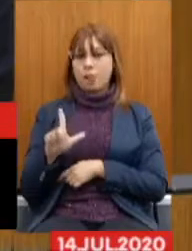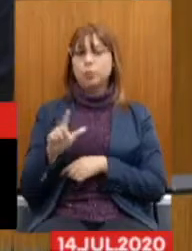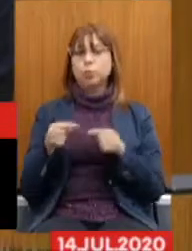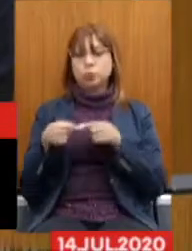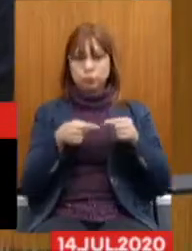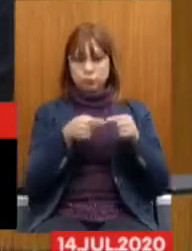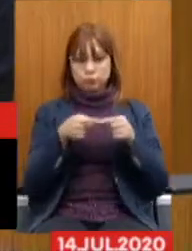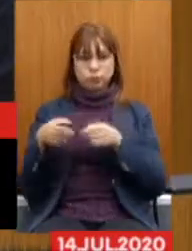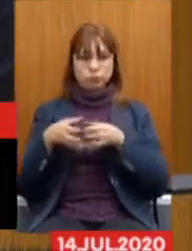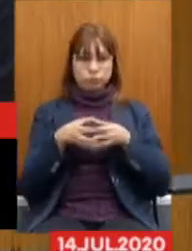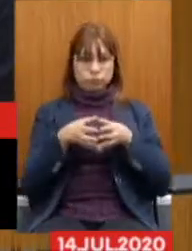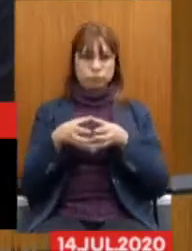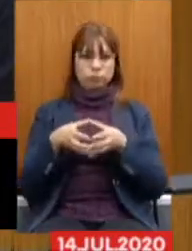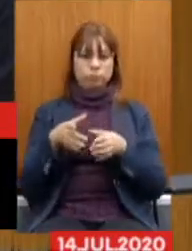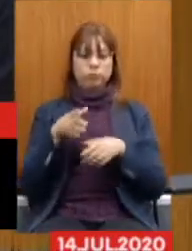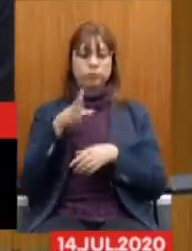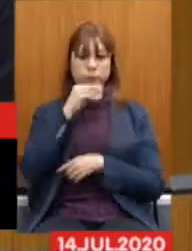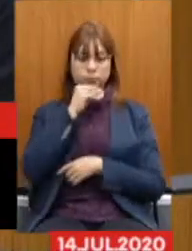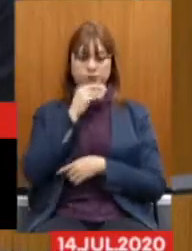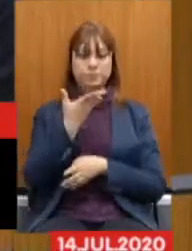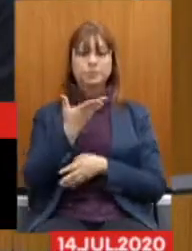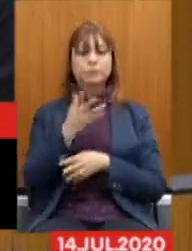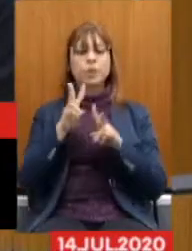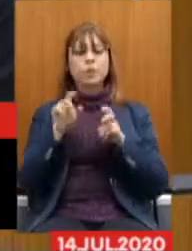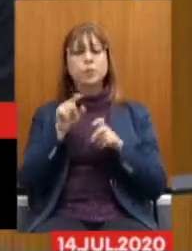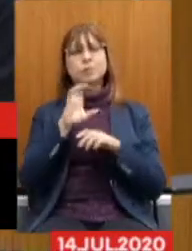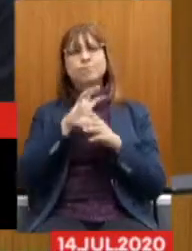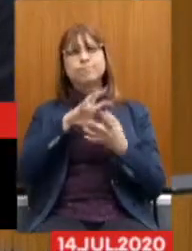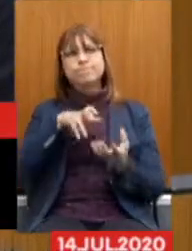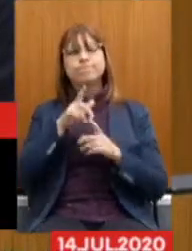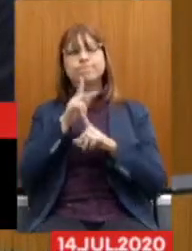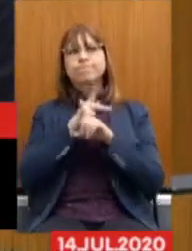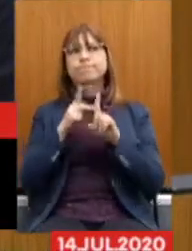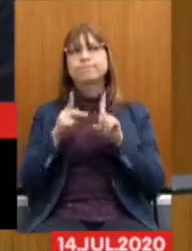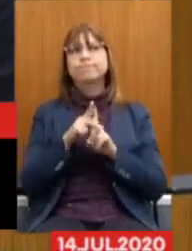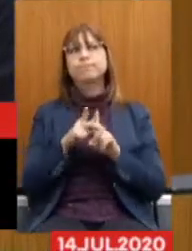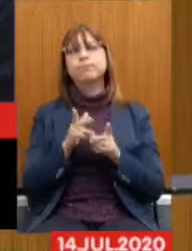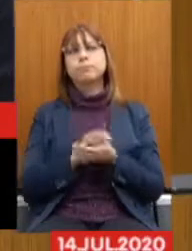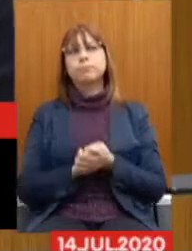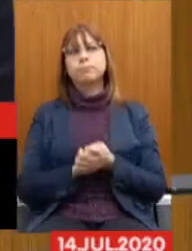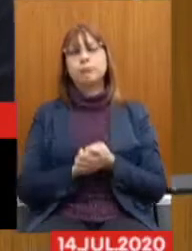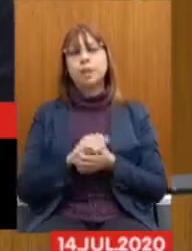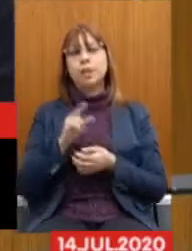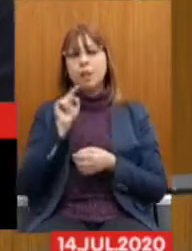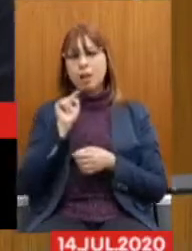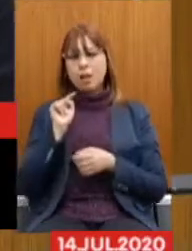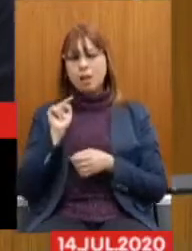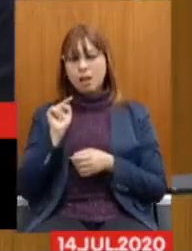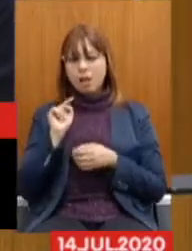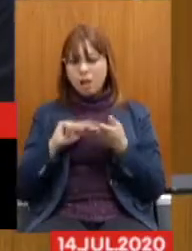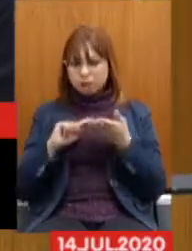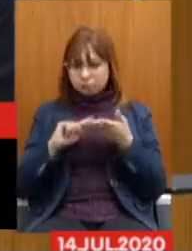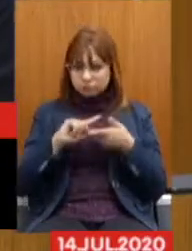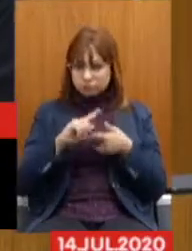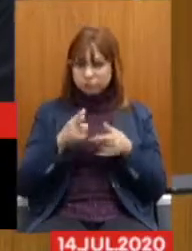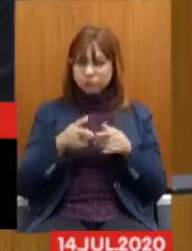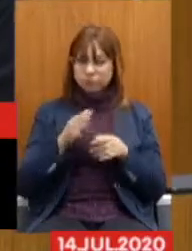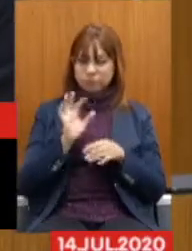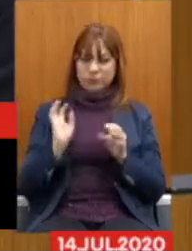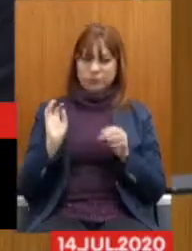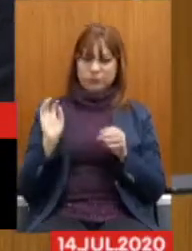de Discussão sobre a Reforma da Previdência, estas carreiras, que integram o FONCAT,